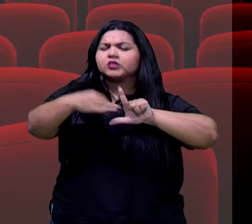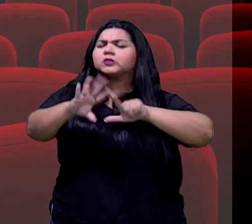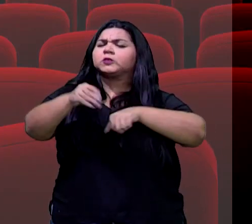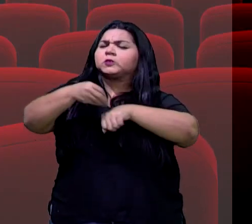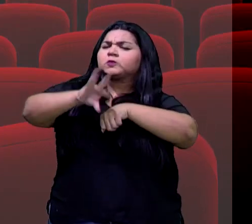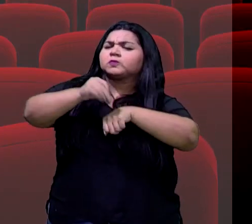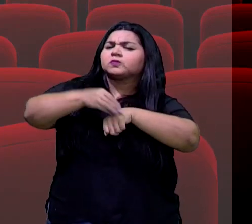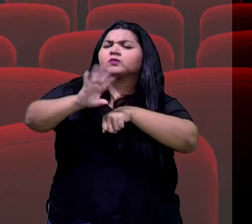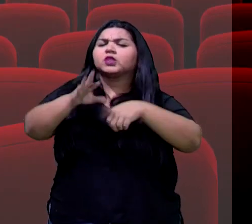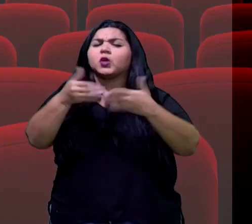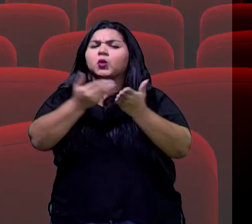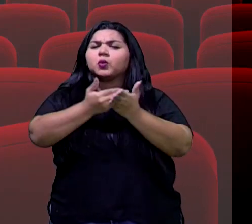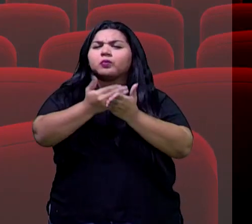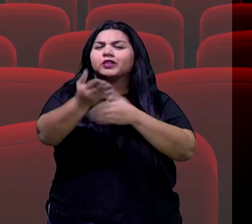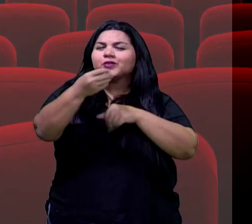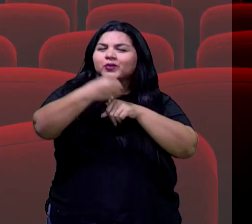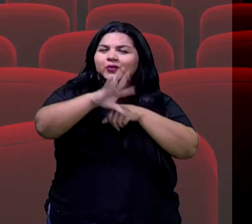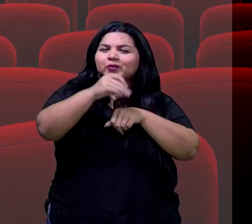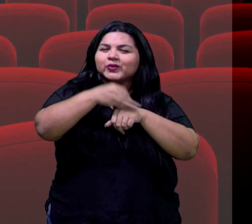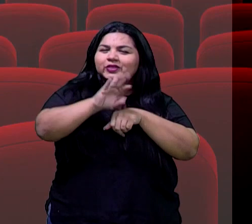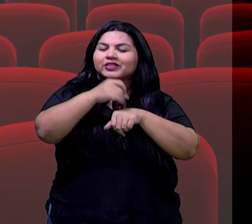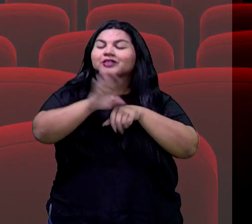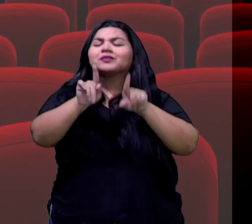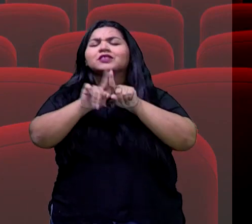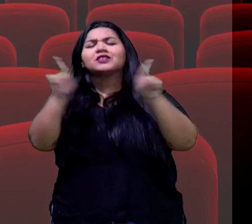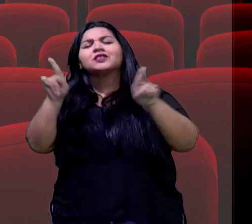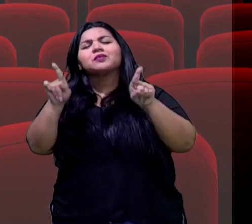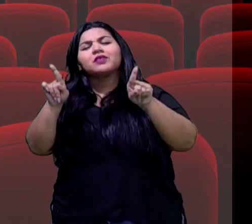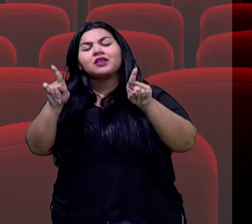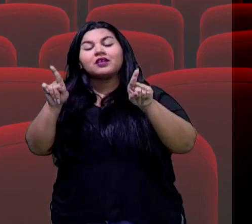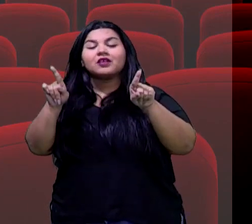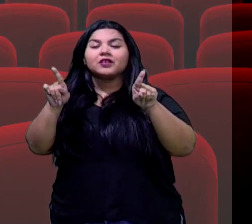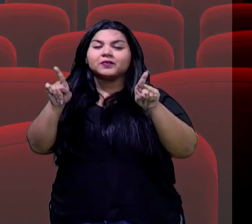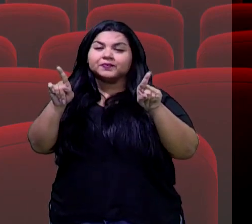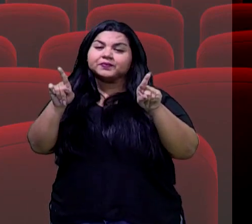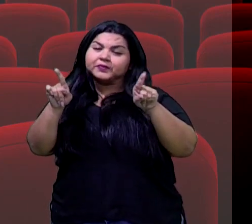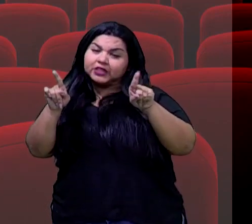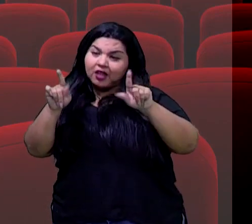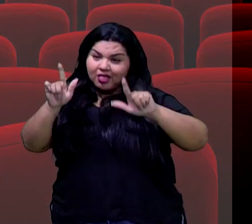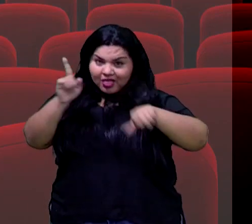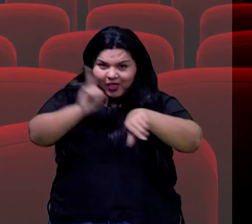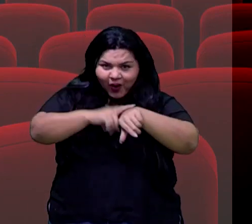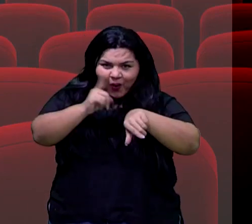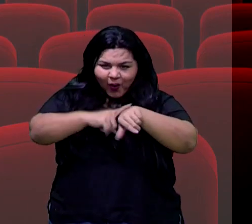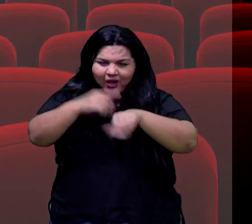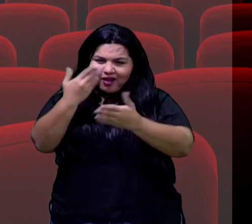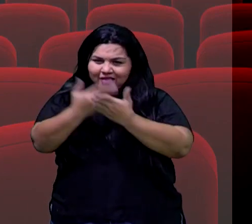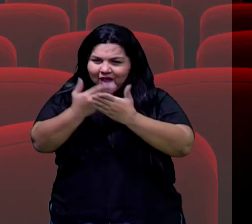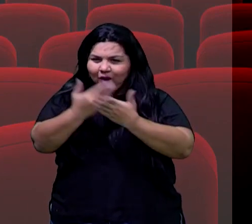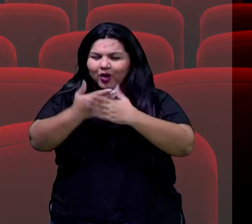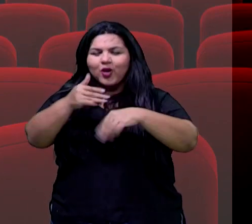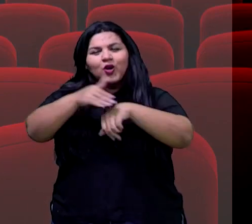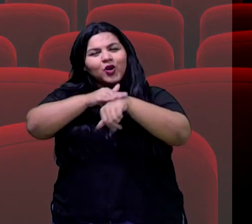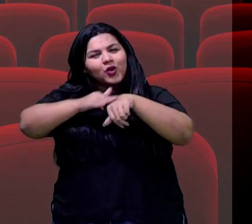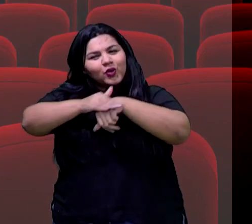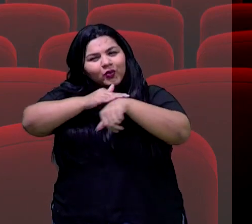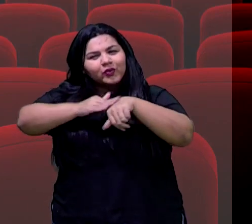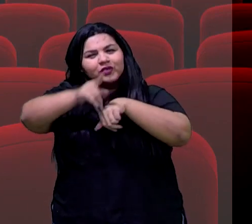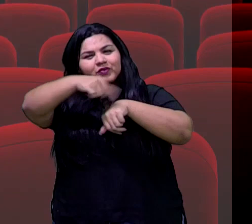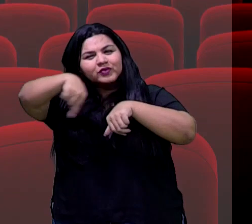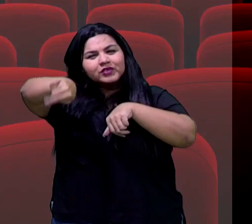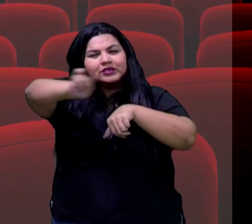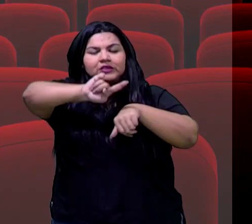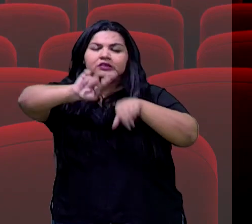ele começou como uma orientação e a gente quer deixar um momentinho durante essas transmissões de aula pra conversar com vocês sobre temáticas